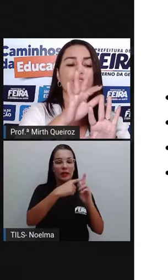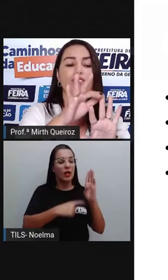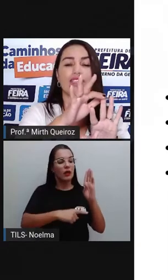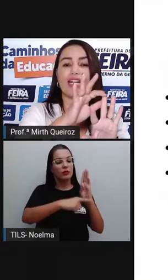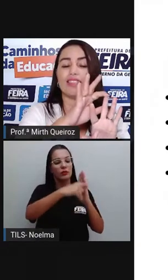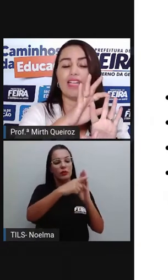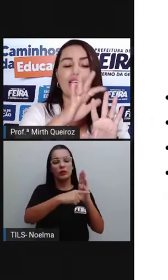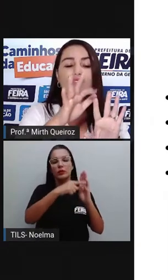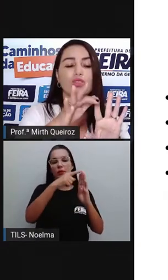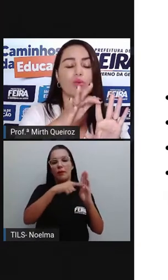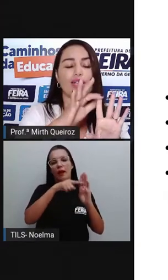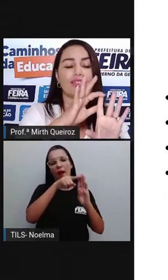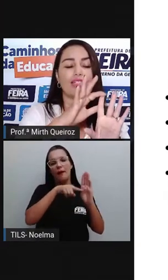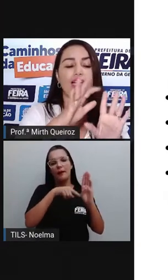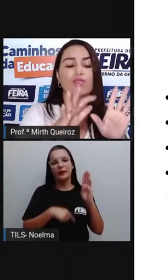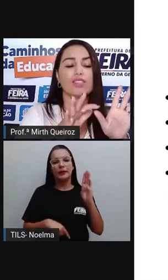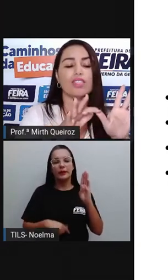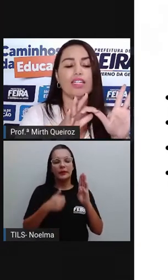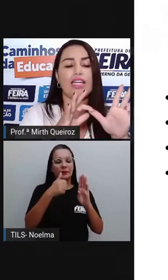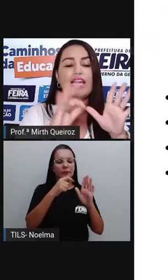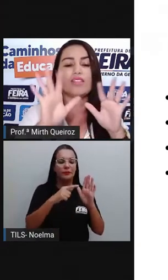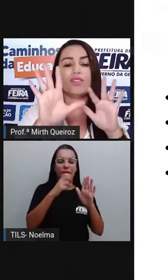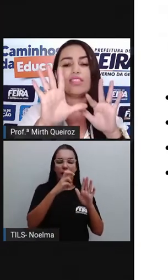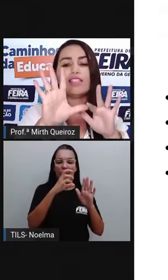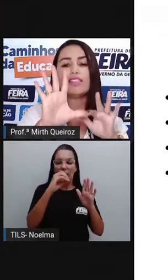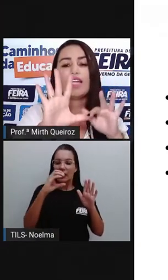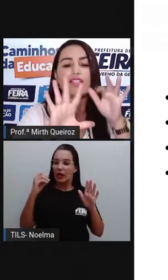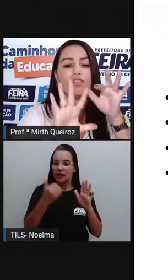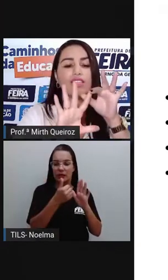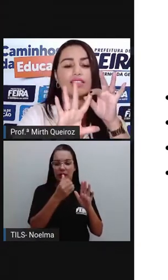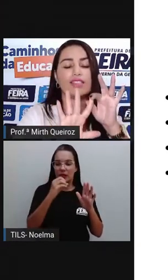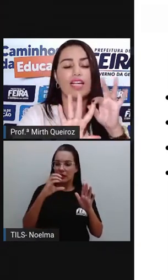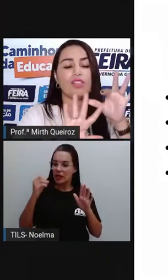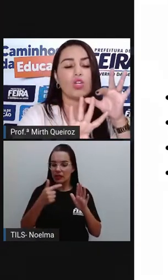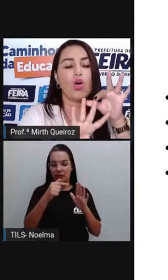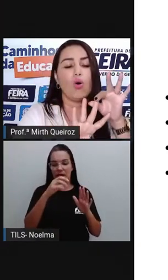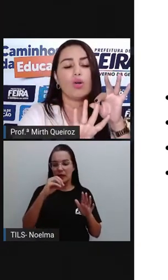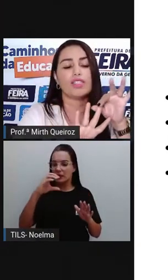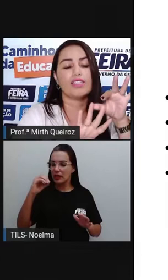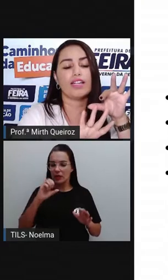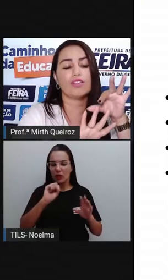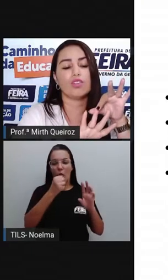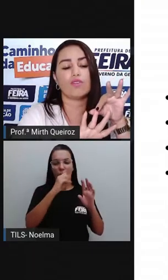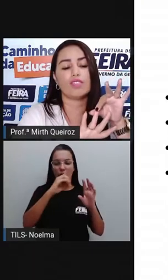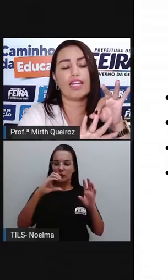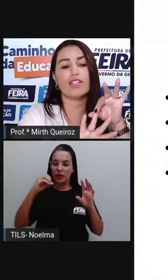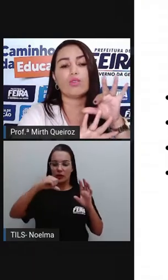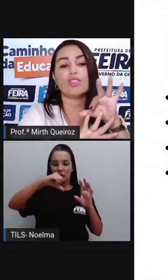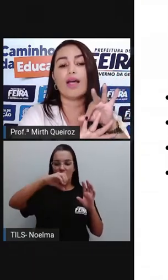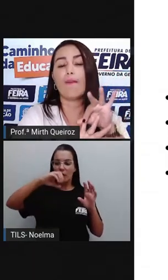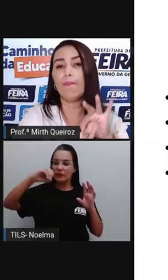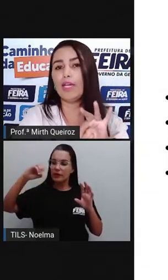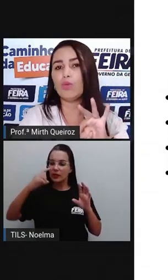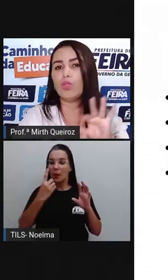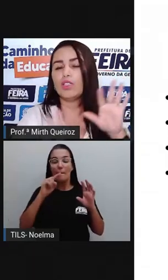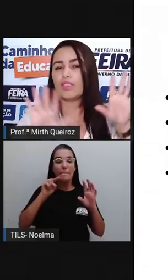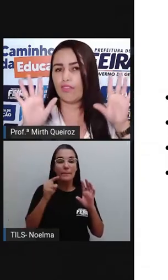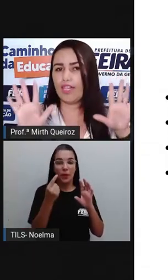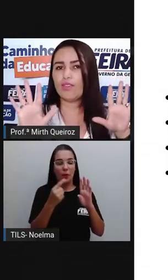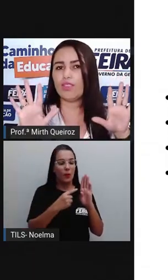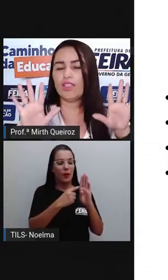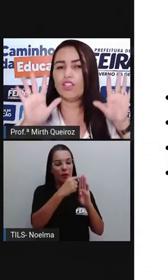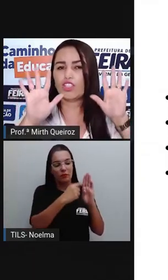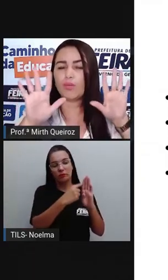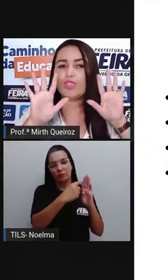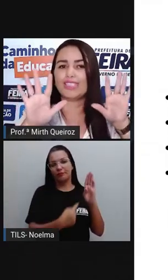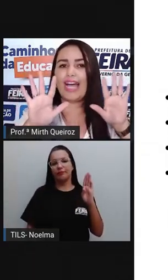duzentos, trezentos, quatrocentos, quinhentos, seiscentos, setecentos, oitocentos, novecentos, mil. Está